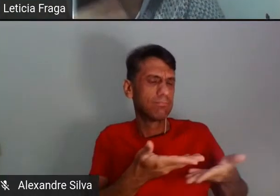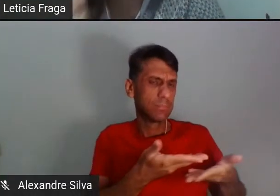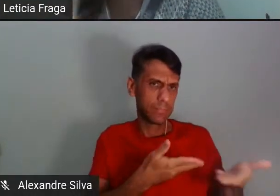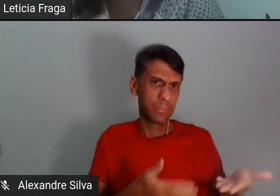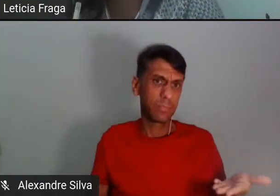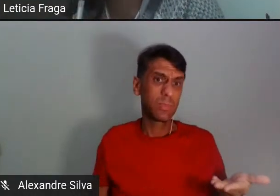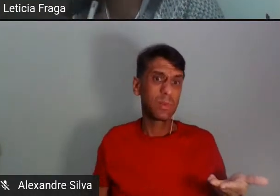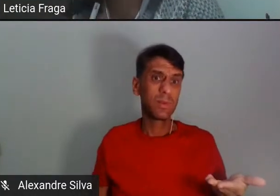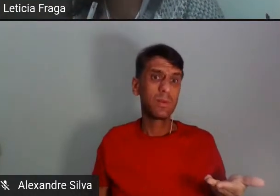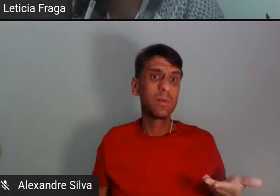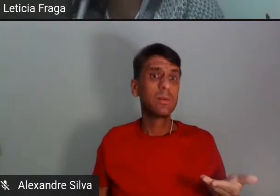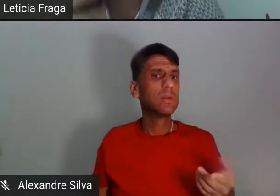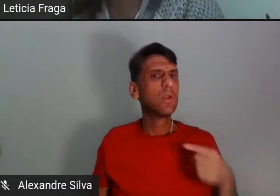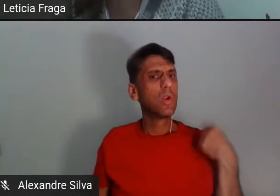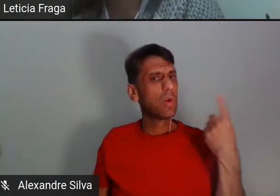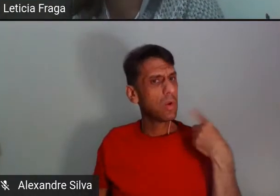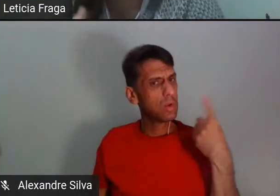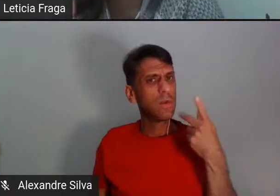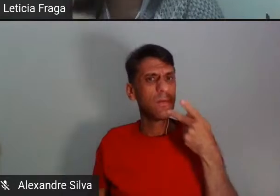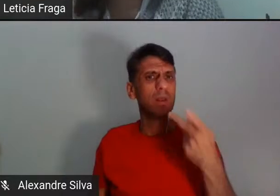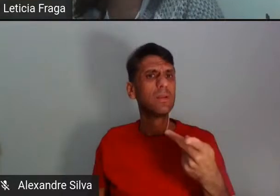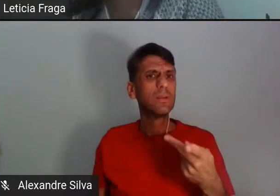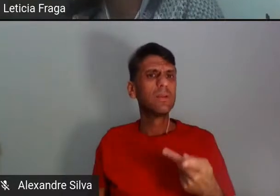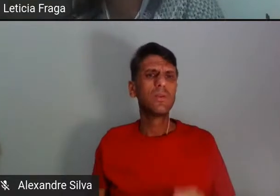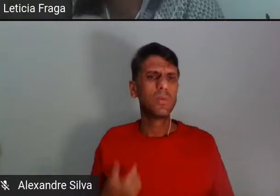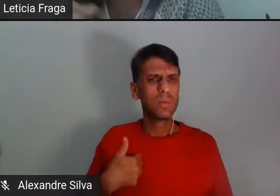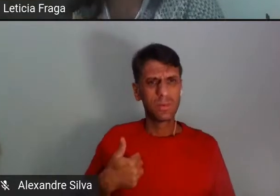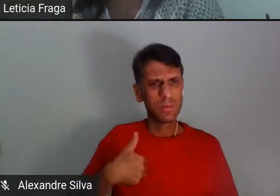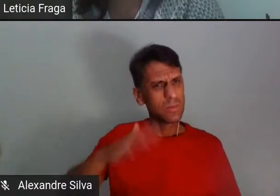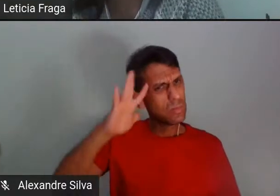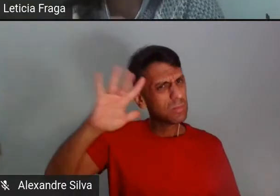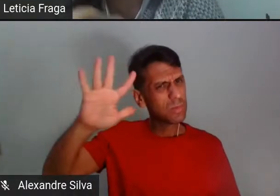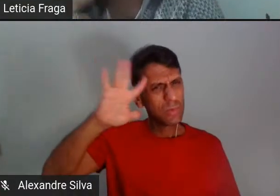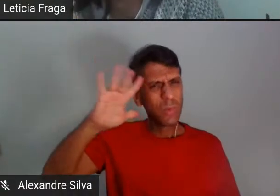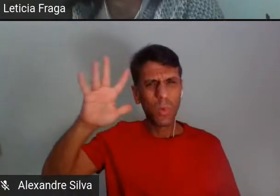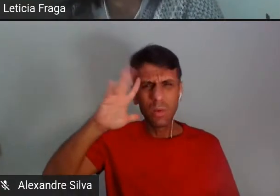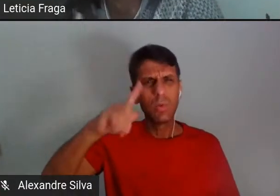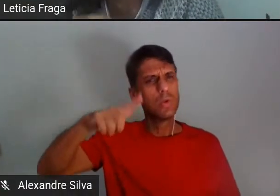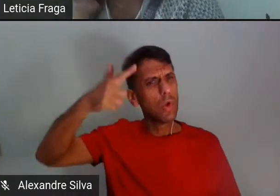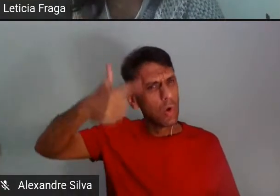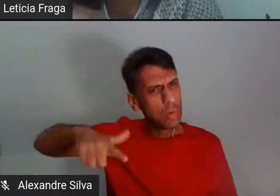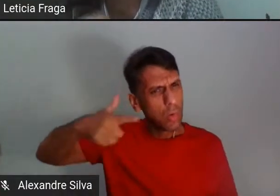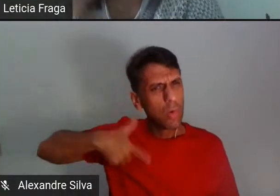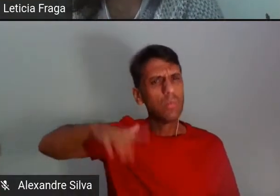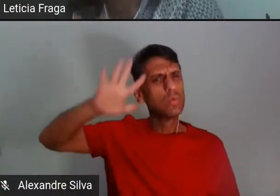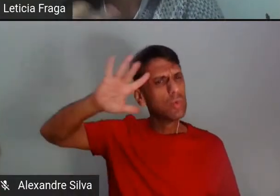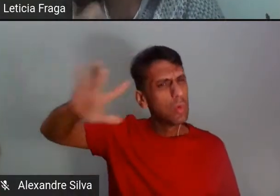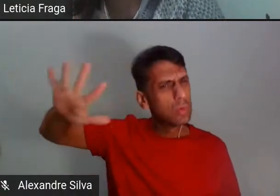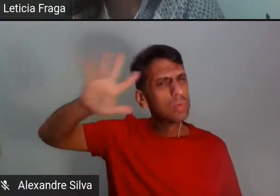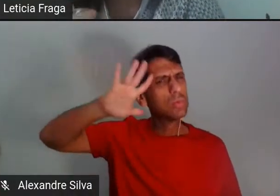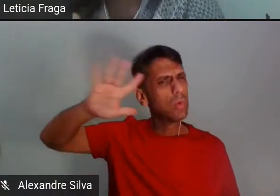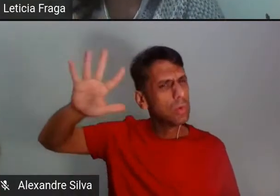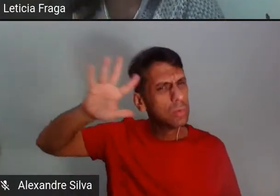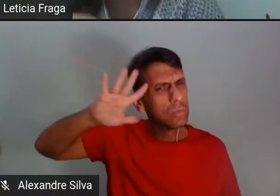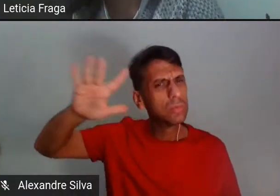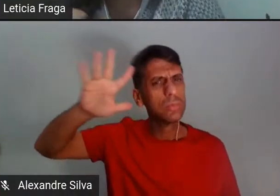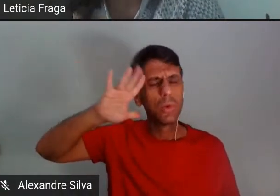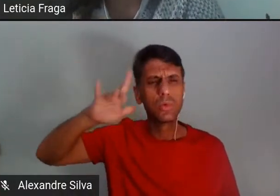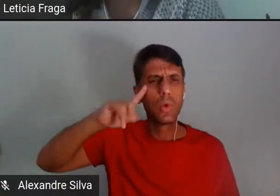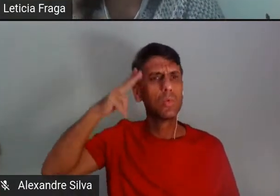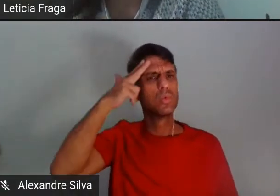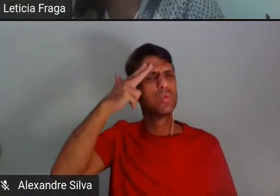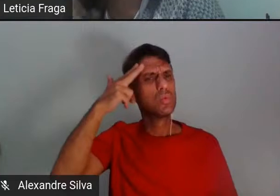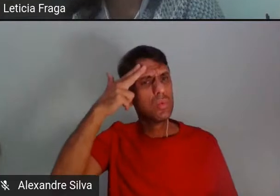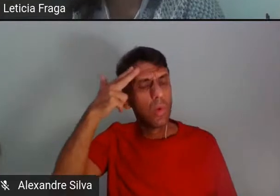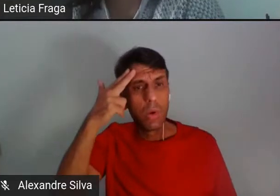todos temos falado, assim, do quanto a gente tá sonhando, tá todo mundo tendo muito sonho, né? Muito sonho, e sonho